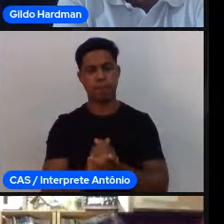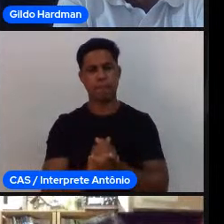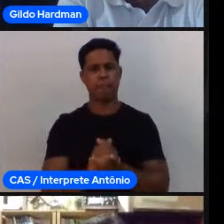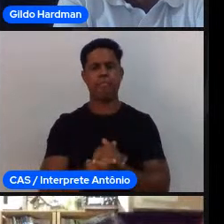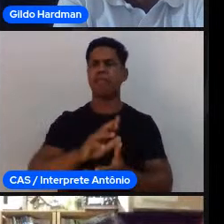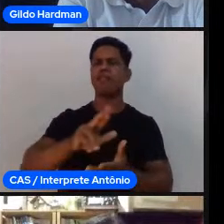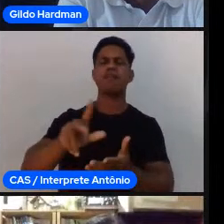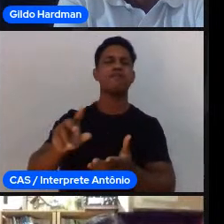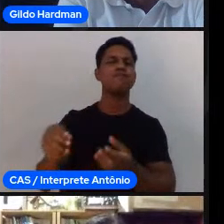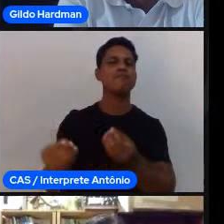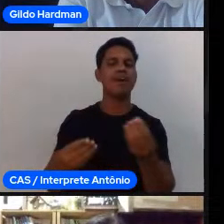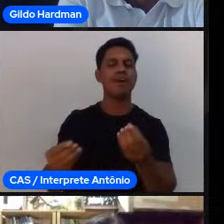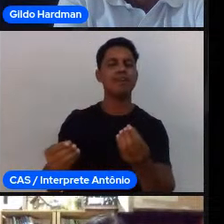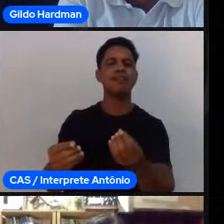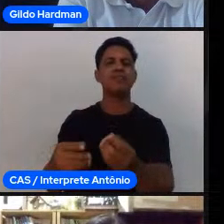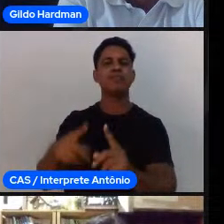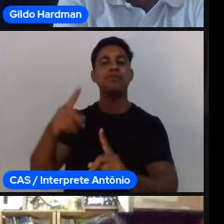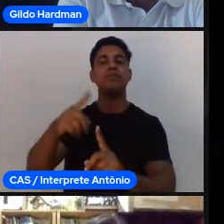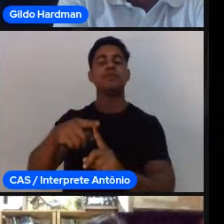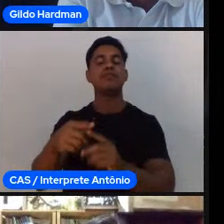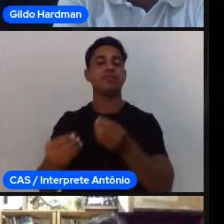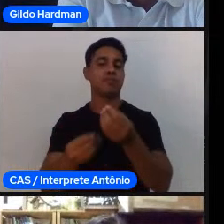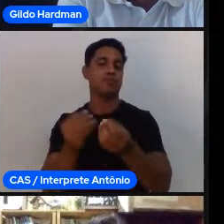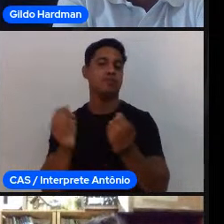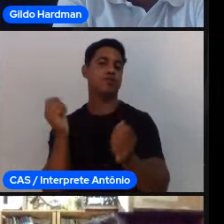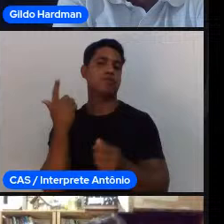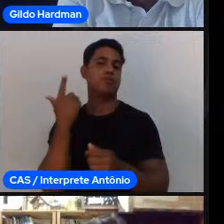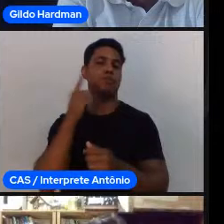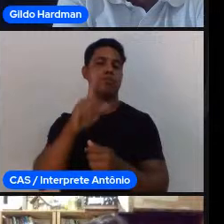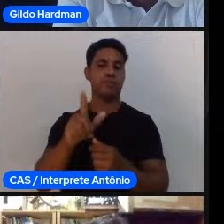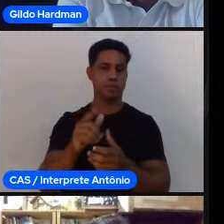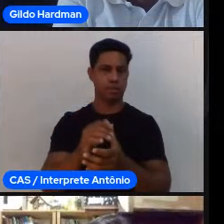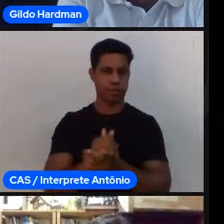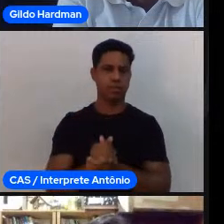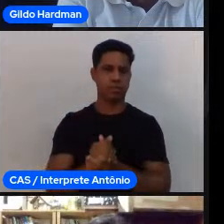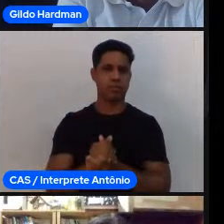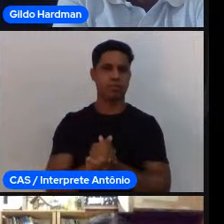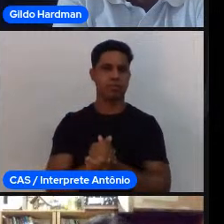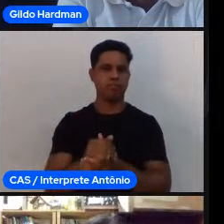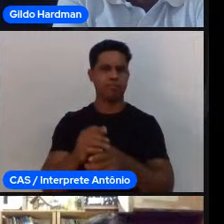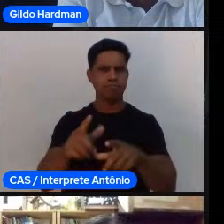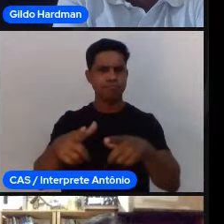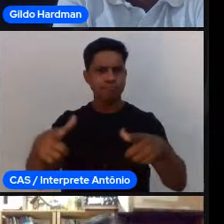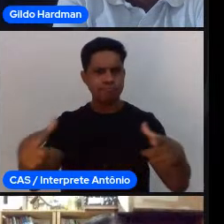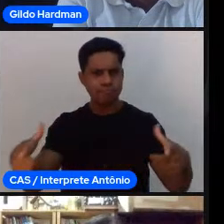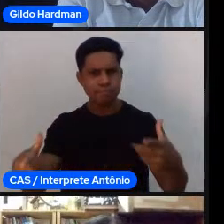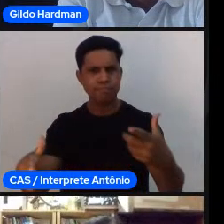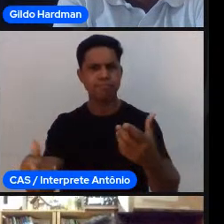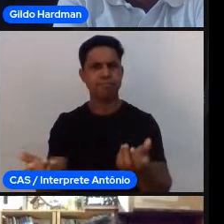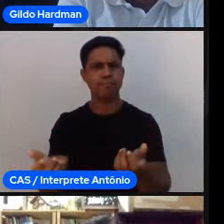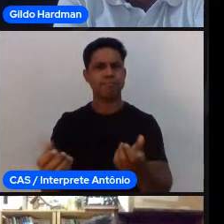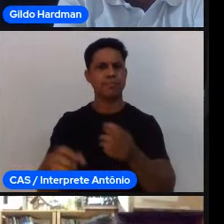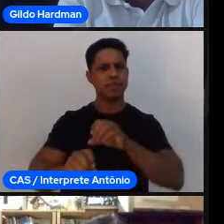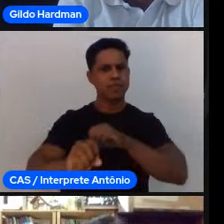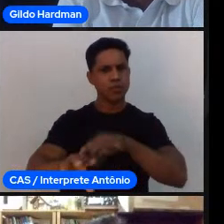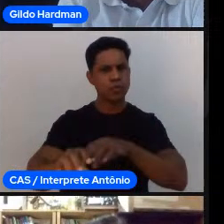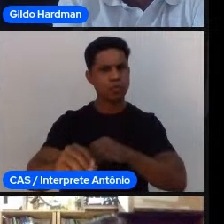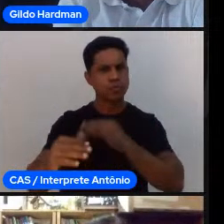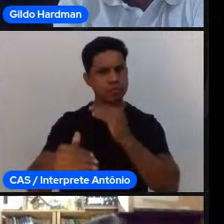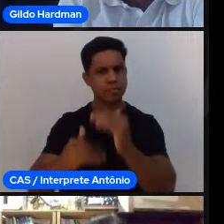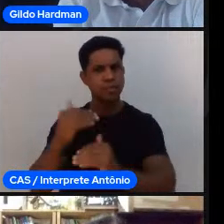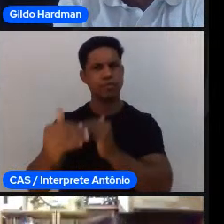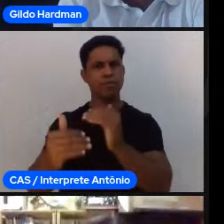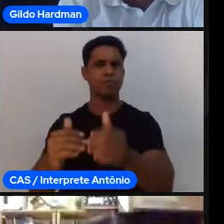aí vão ter modelos na literatura e em práticas em diferentes escolas e ambientes de treino como dar um tempo para os atletas